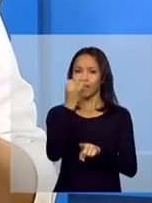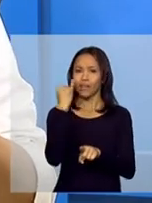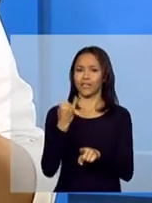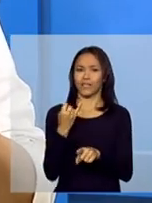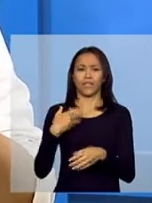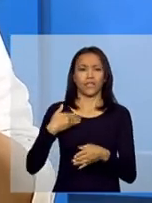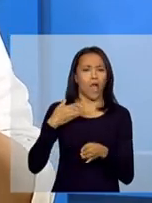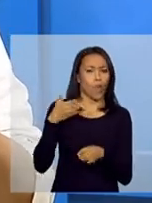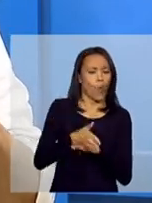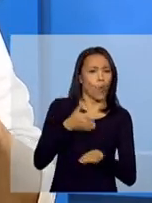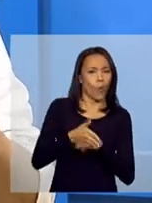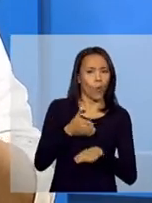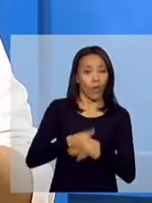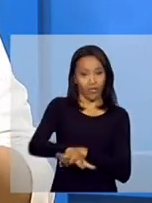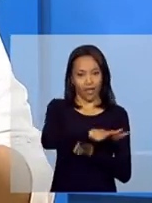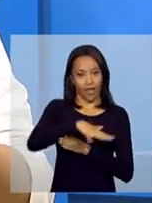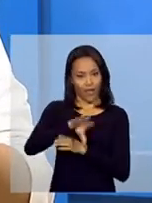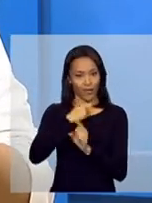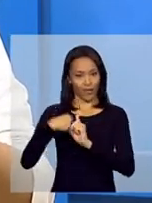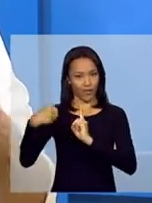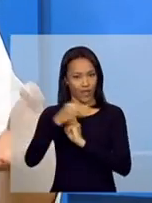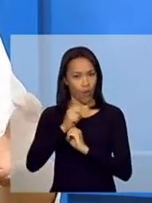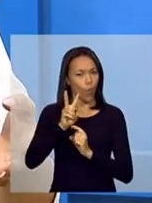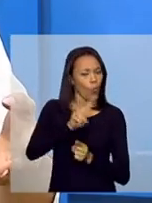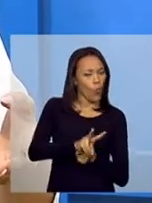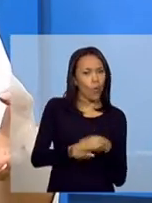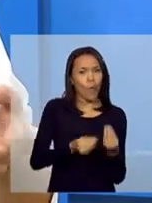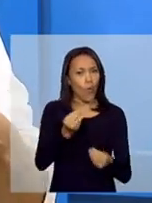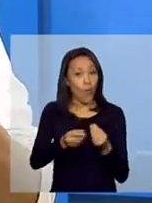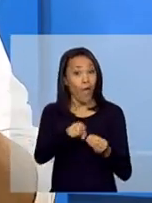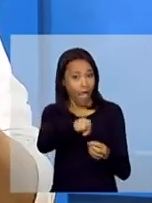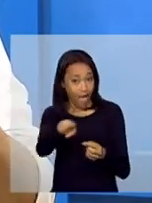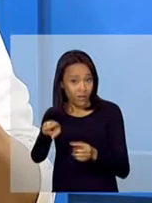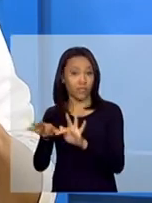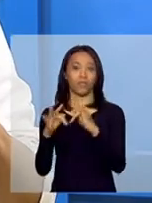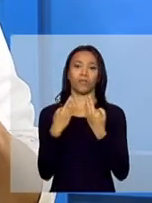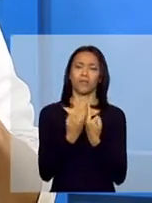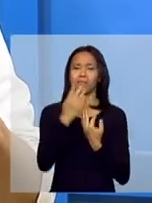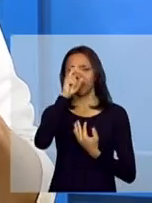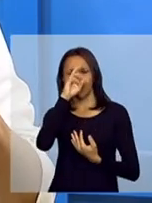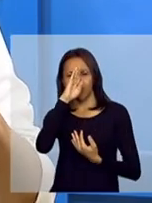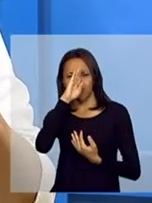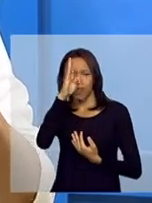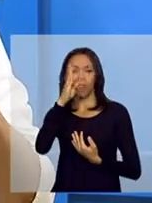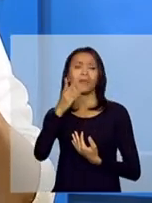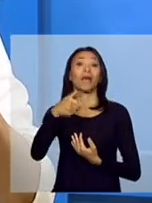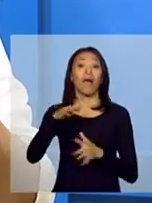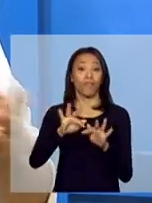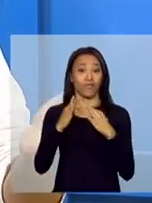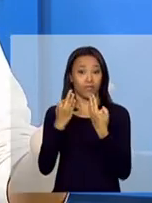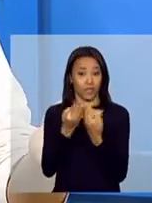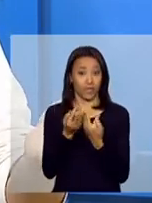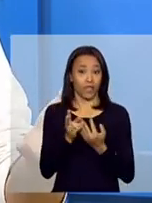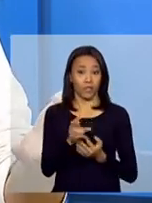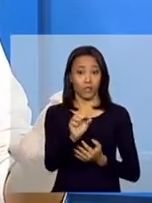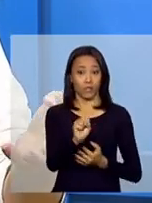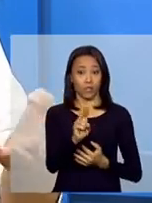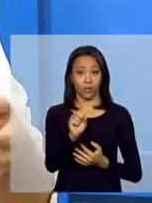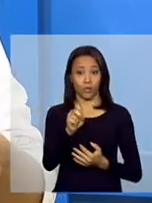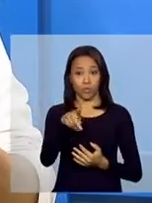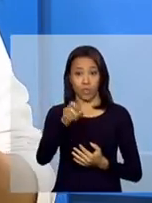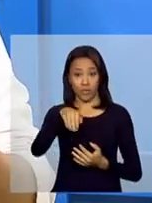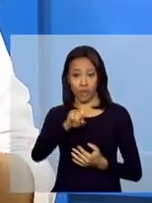pela área de assistência social dessas famílias, especialmente aquelas em fase de suspensão. São nossos